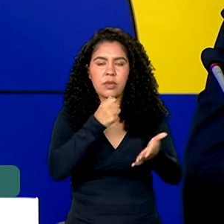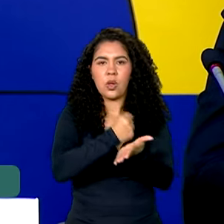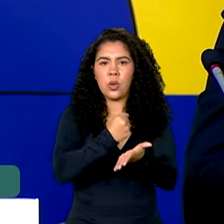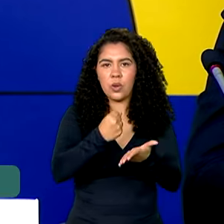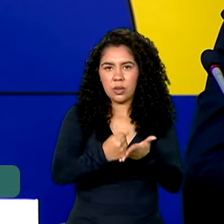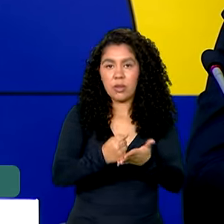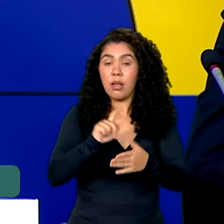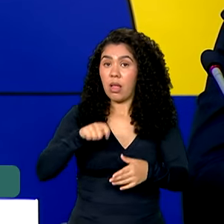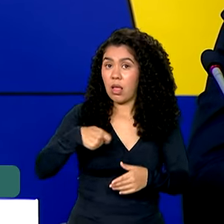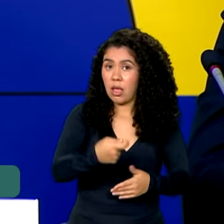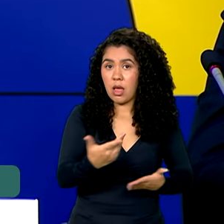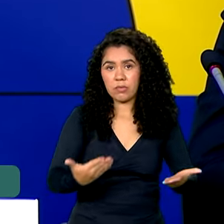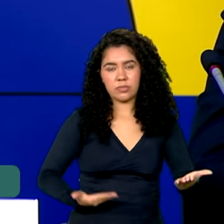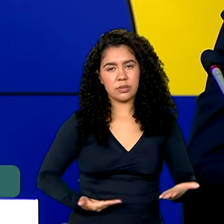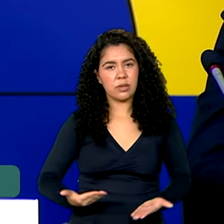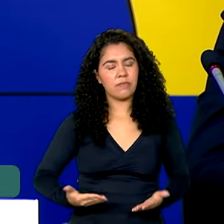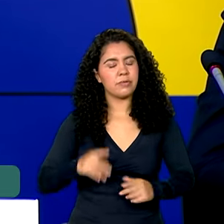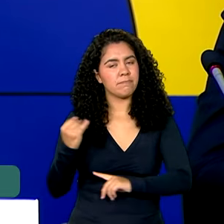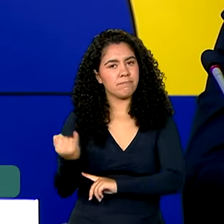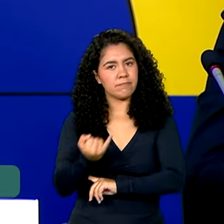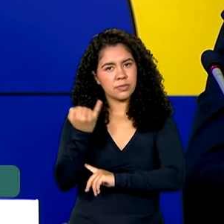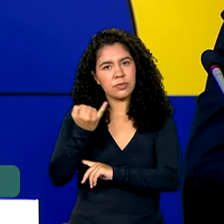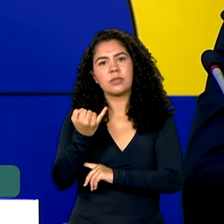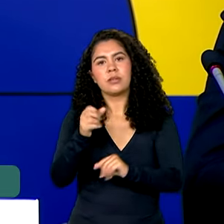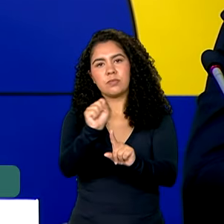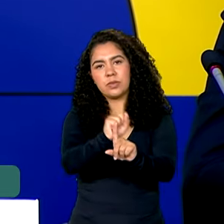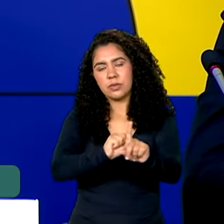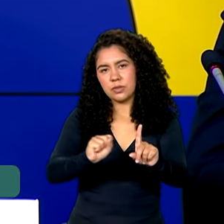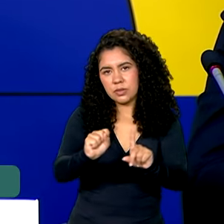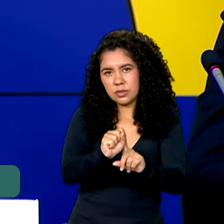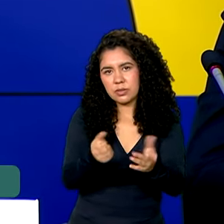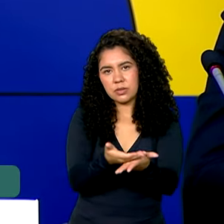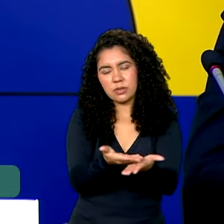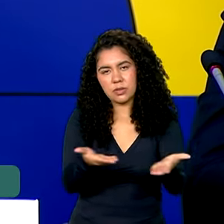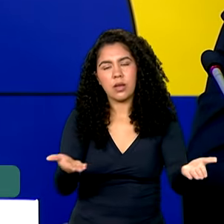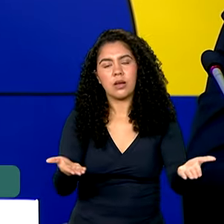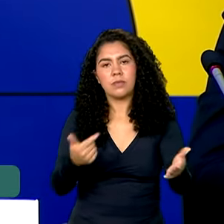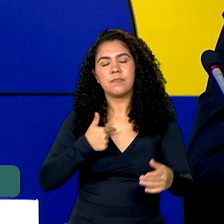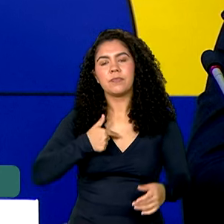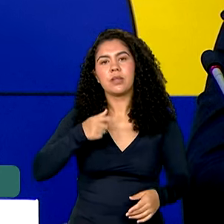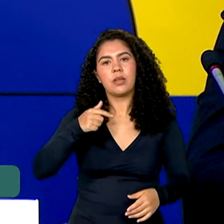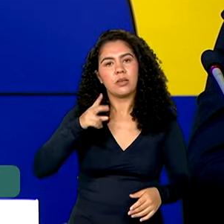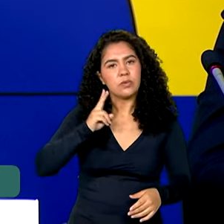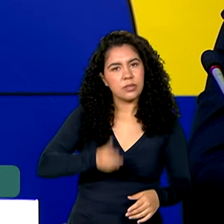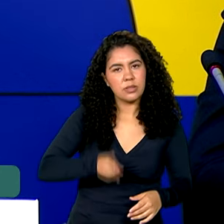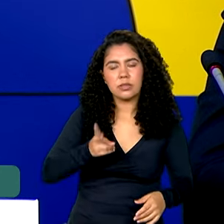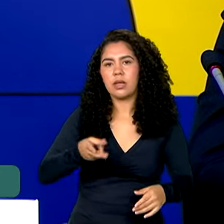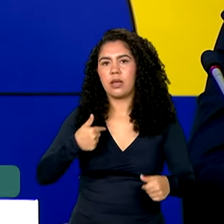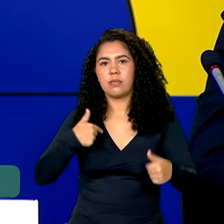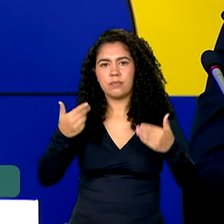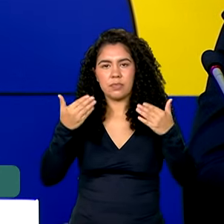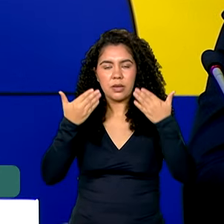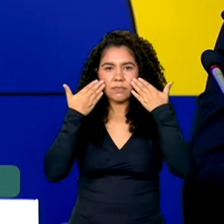extremamente importante para a sociedade. Eu sempre tive uma posição pública muito